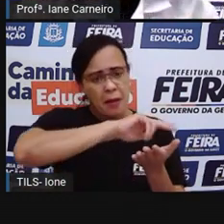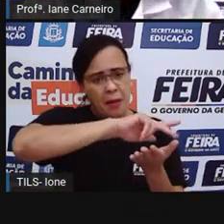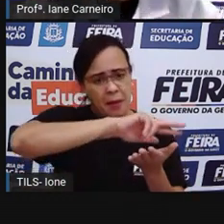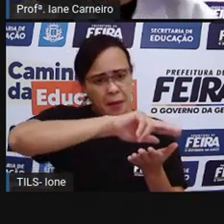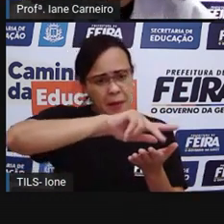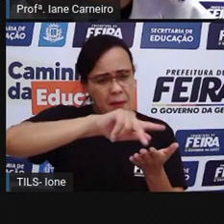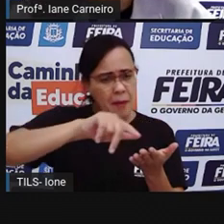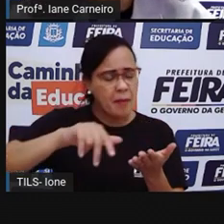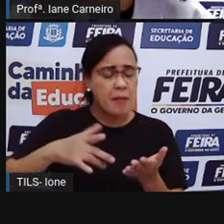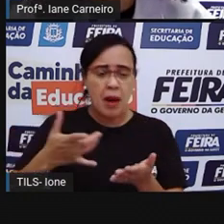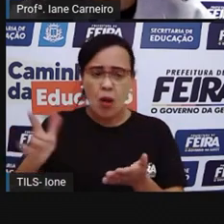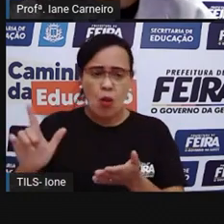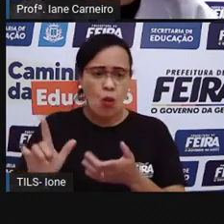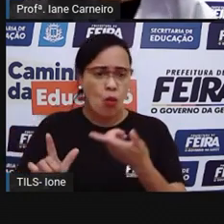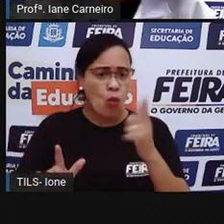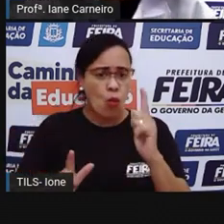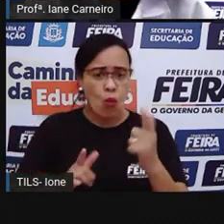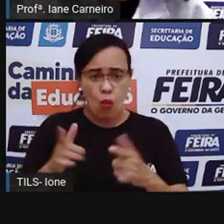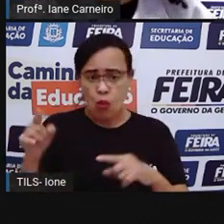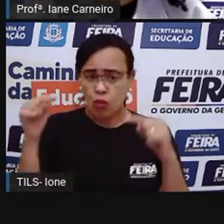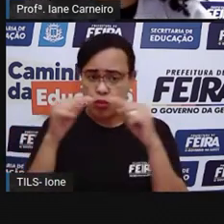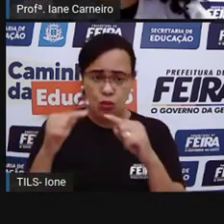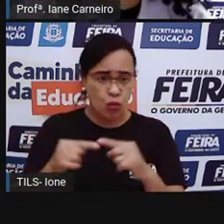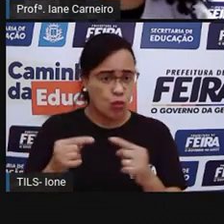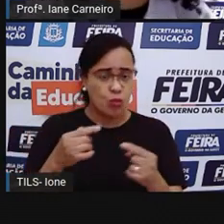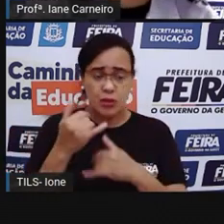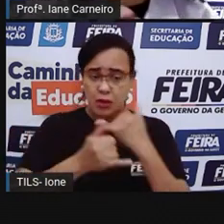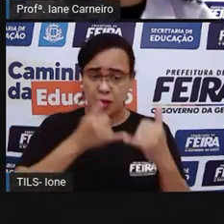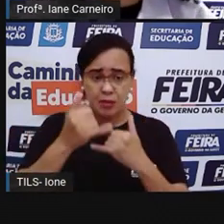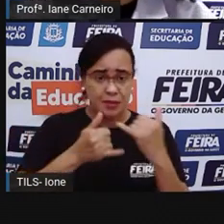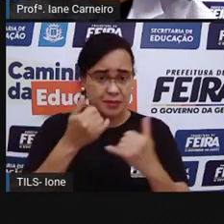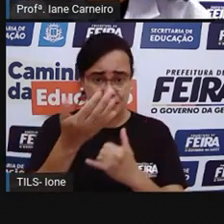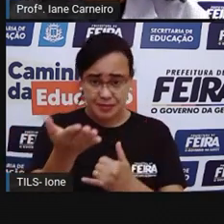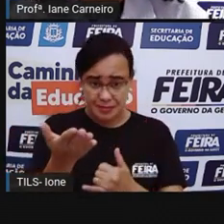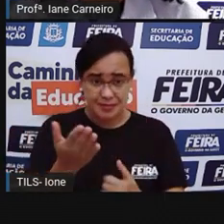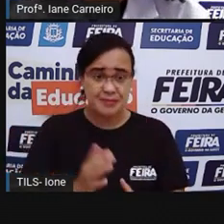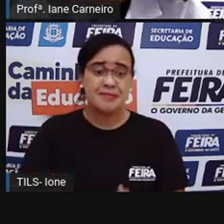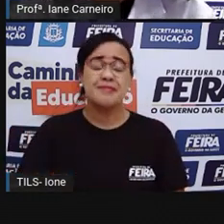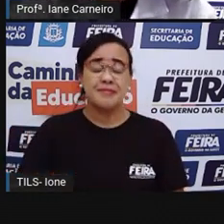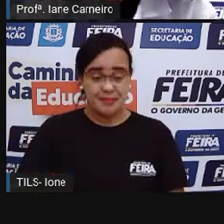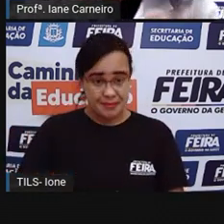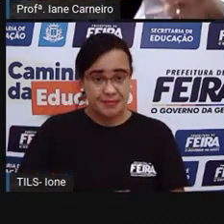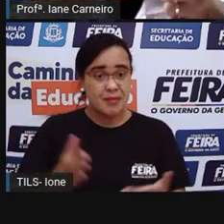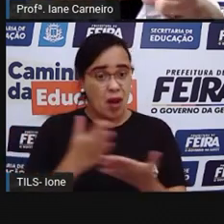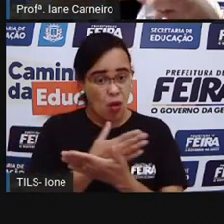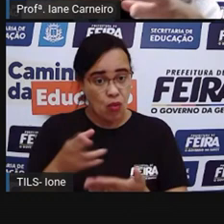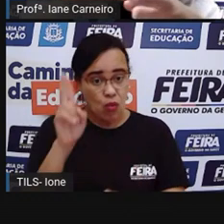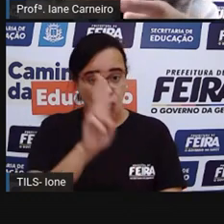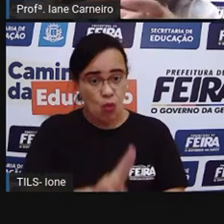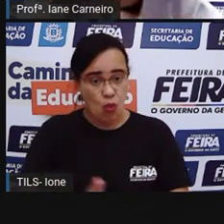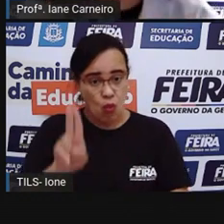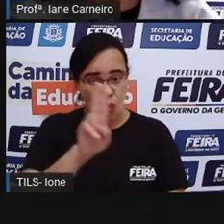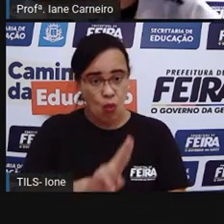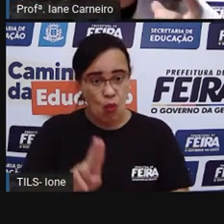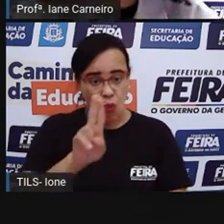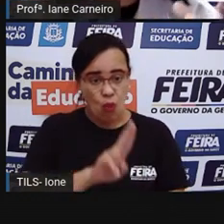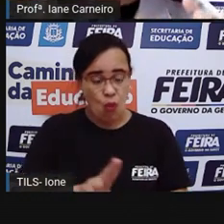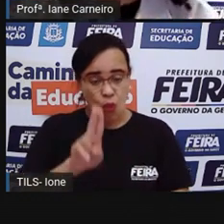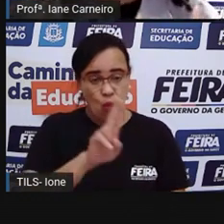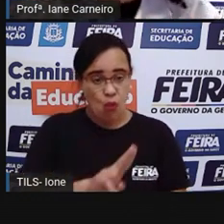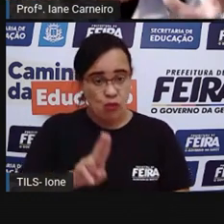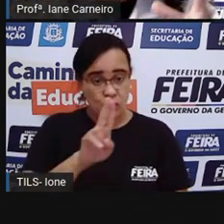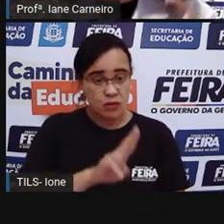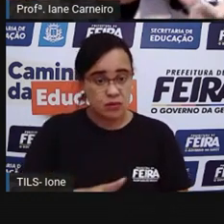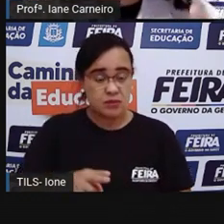outros modelos de bolinha de sabão. Então, tem um modelo que usa um pedaço